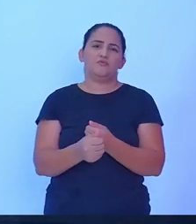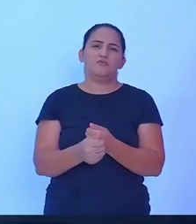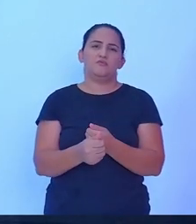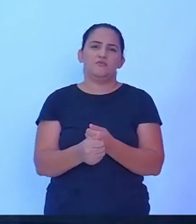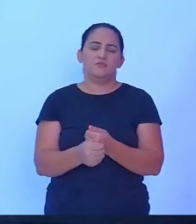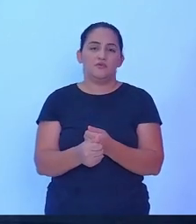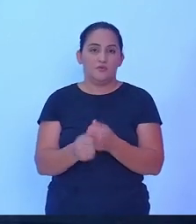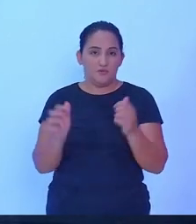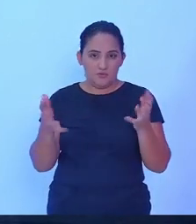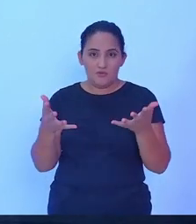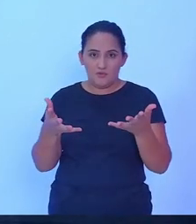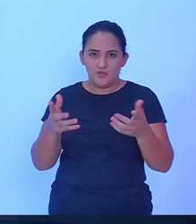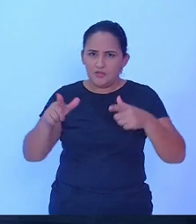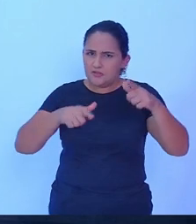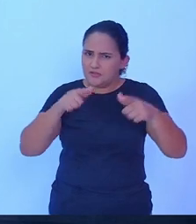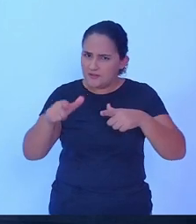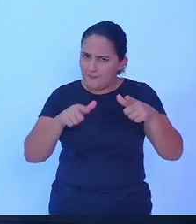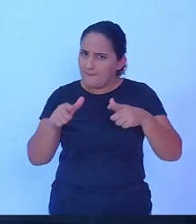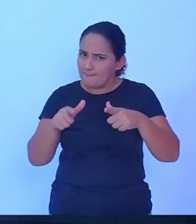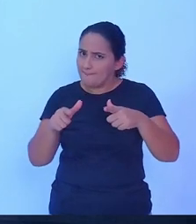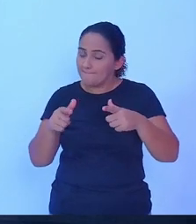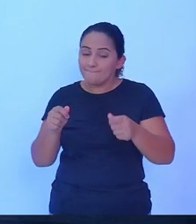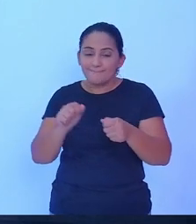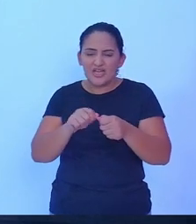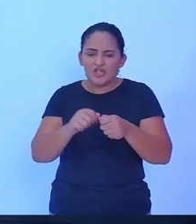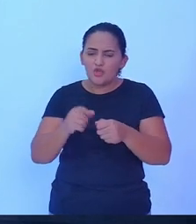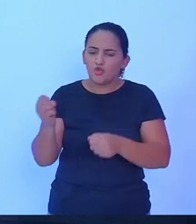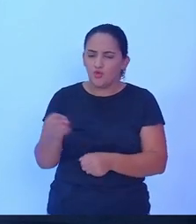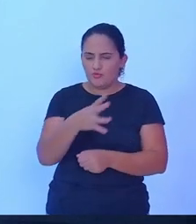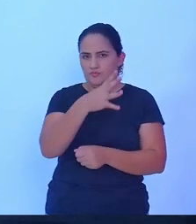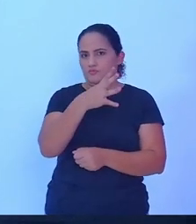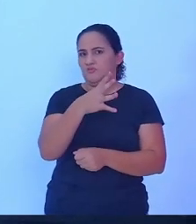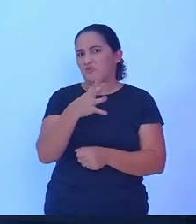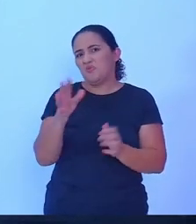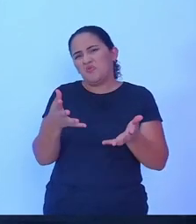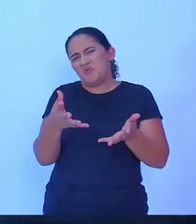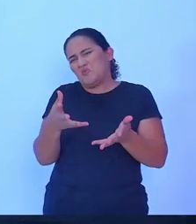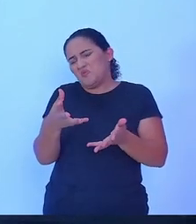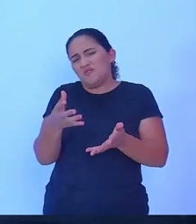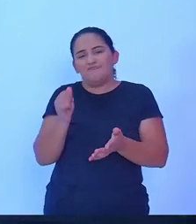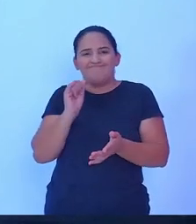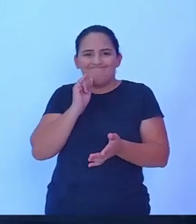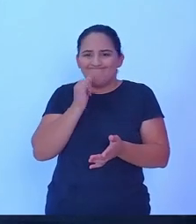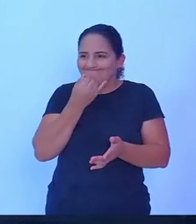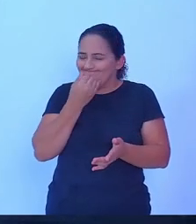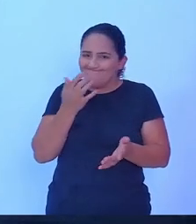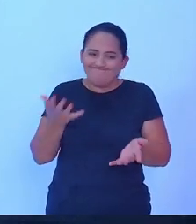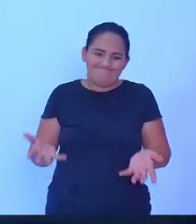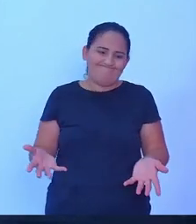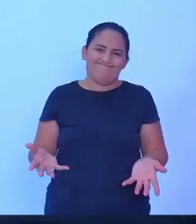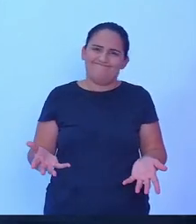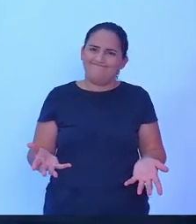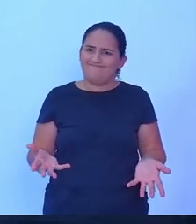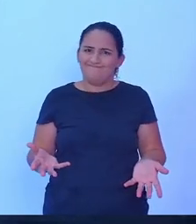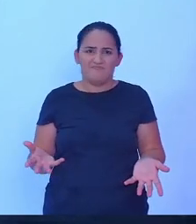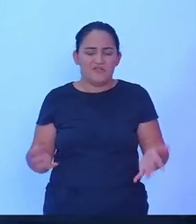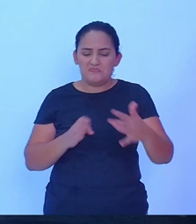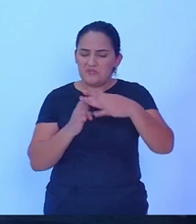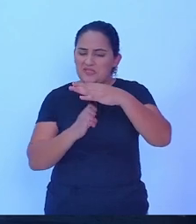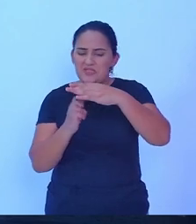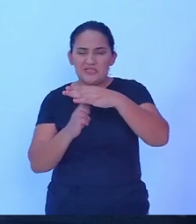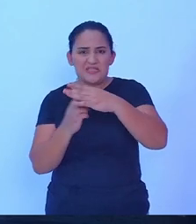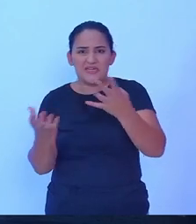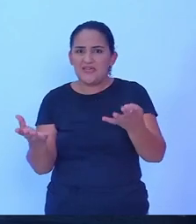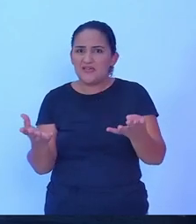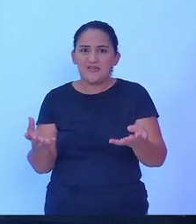de emprego tem sofrido com a gestão atual, com grandes, mas grandes, perseguição, principalmente